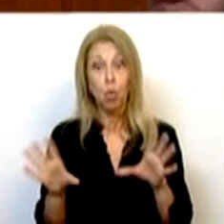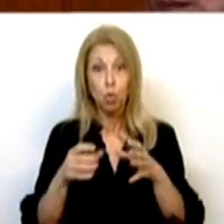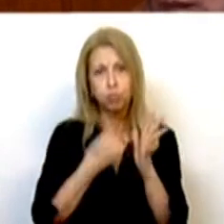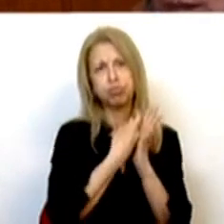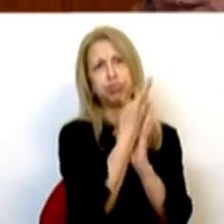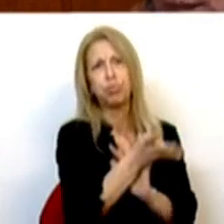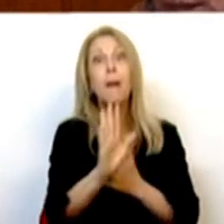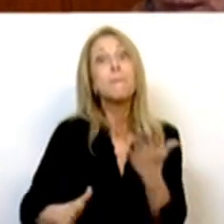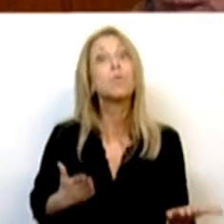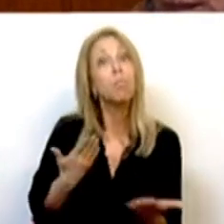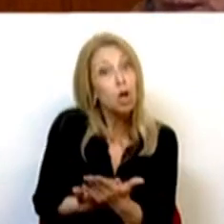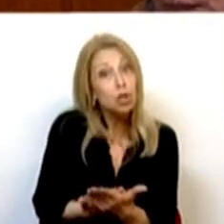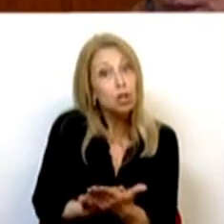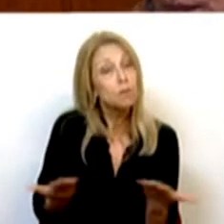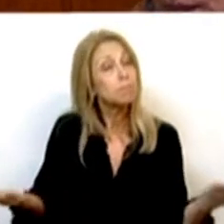de propostas.